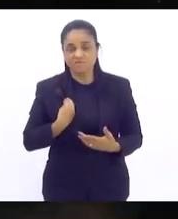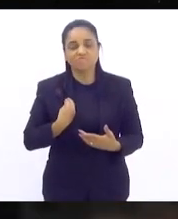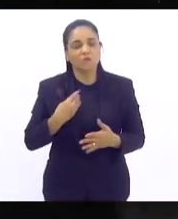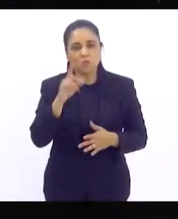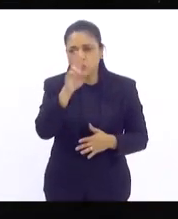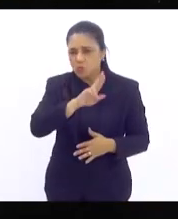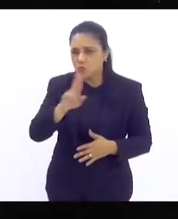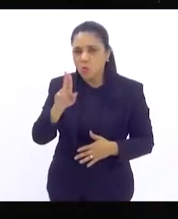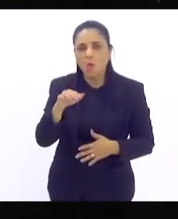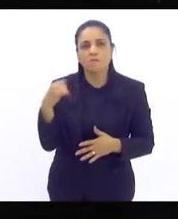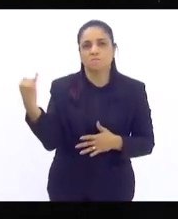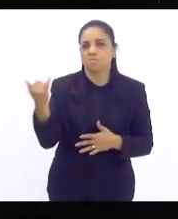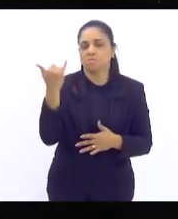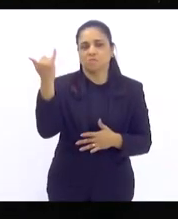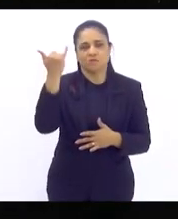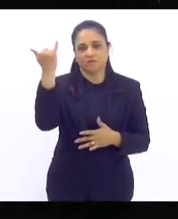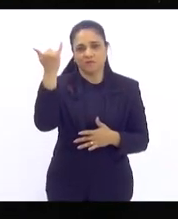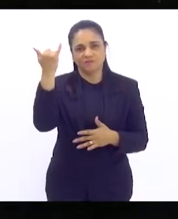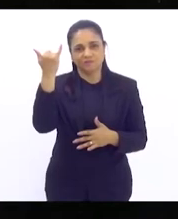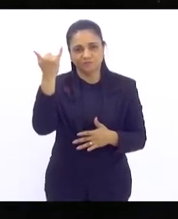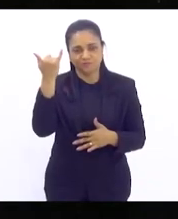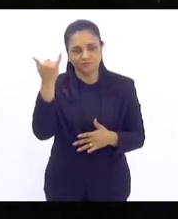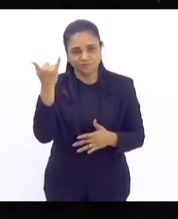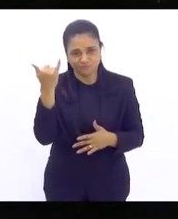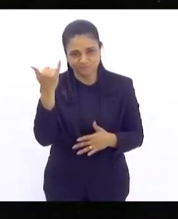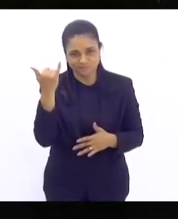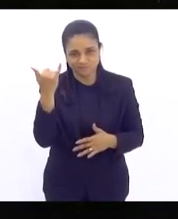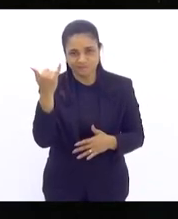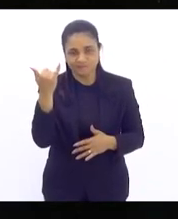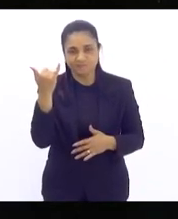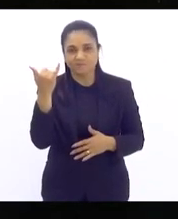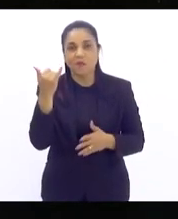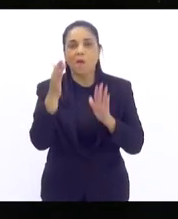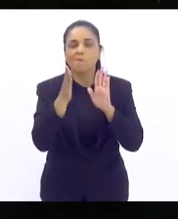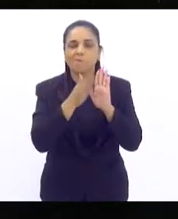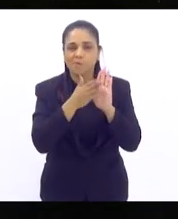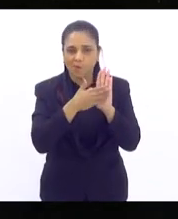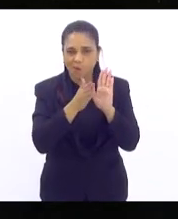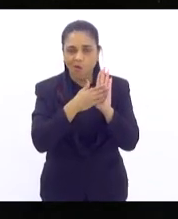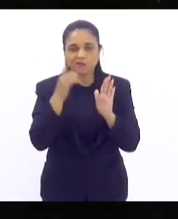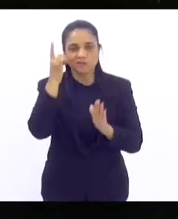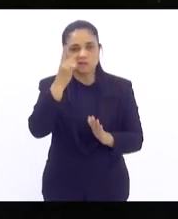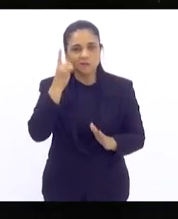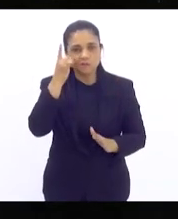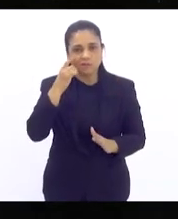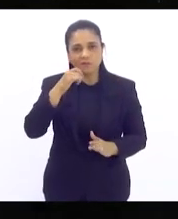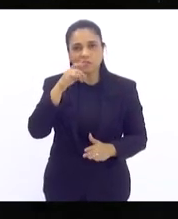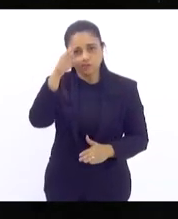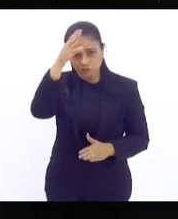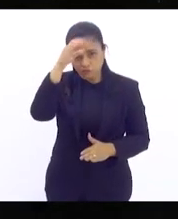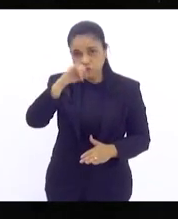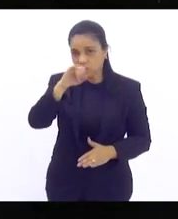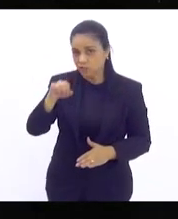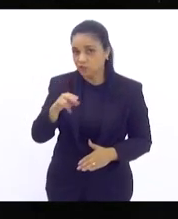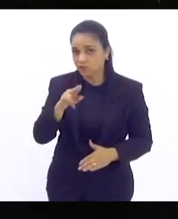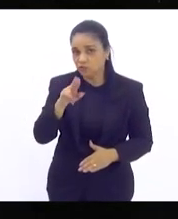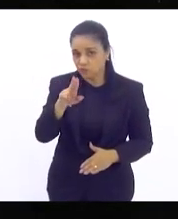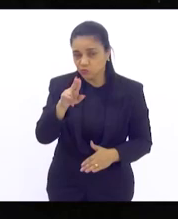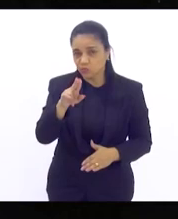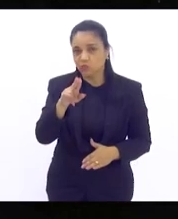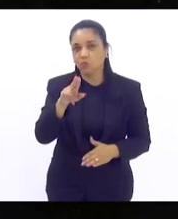relevante e muito importante a proposta da deputada Tia Ju no sentido de